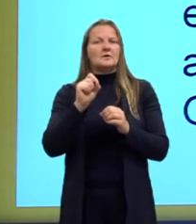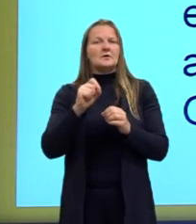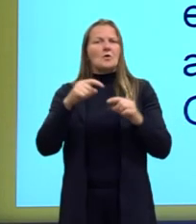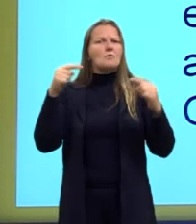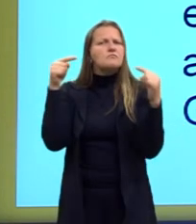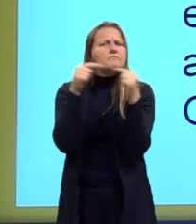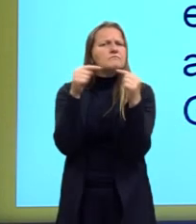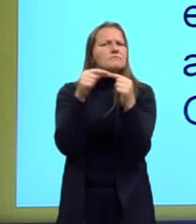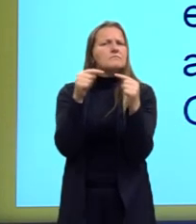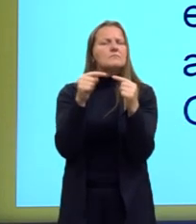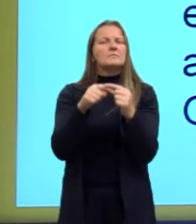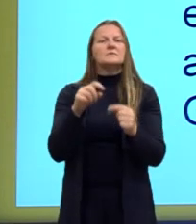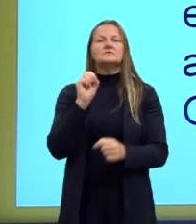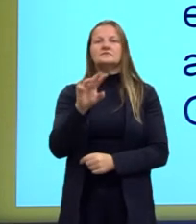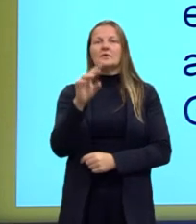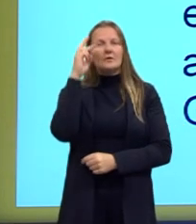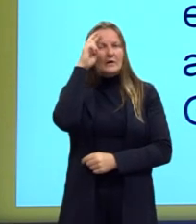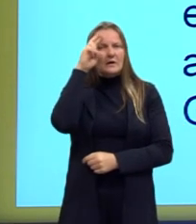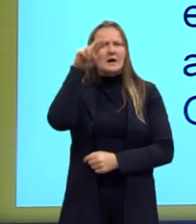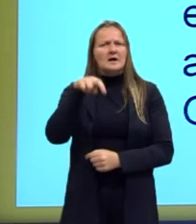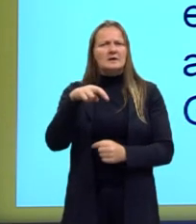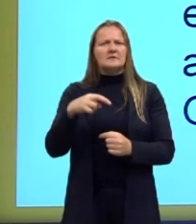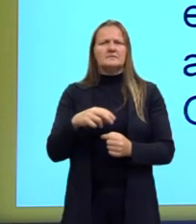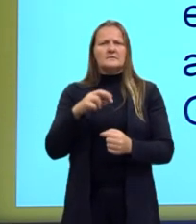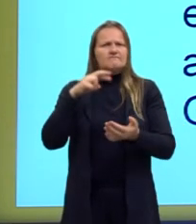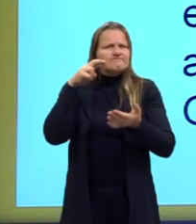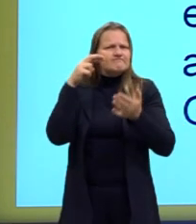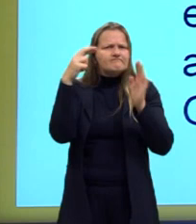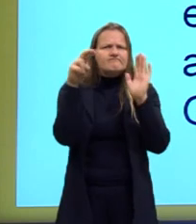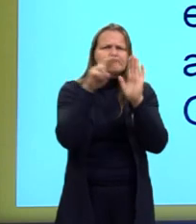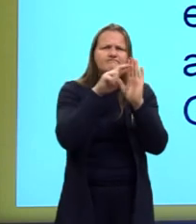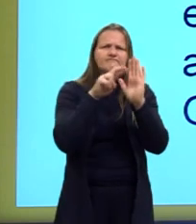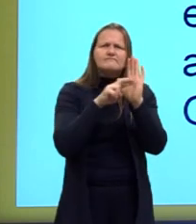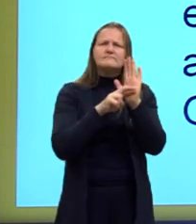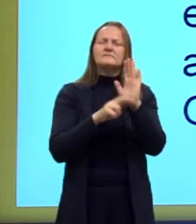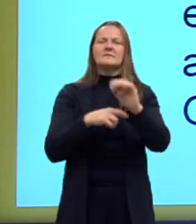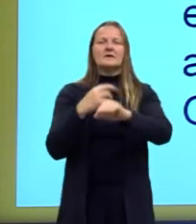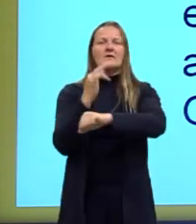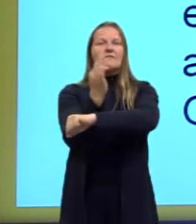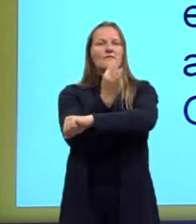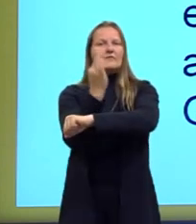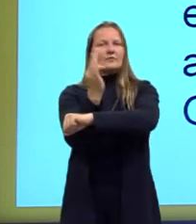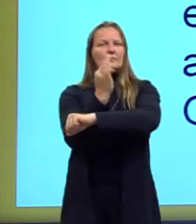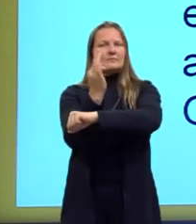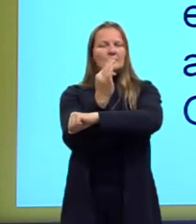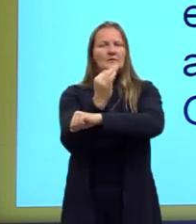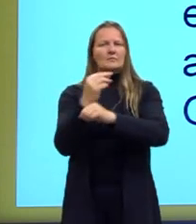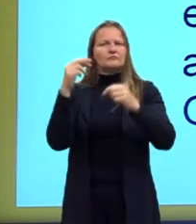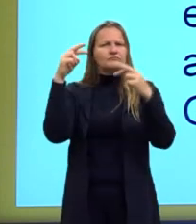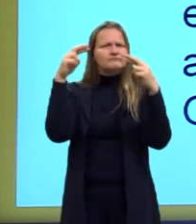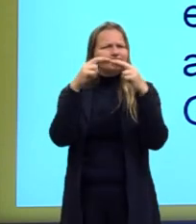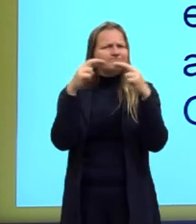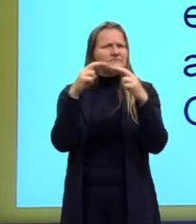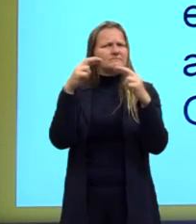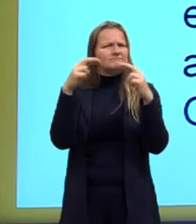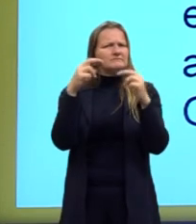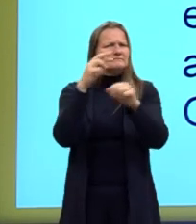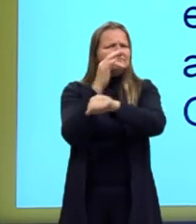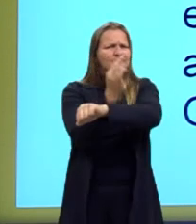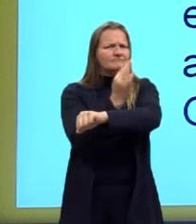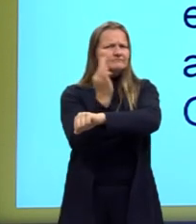objetividade e com o rigor formal, que é muito importante, essa questão de rigorosidade